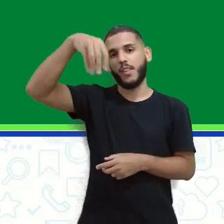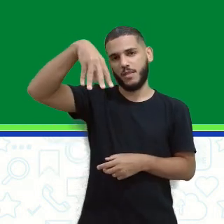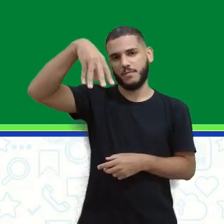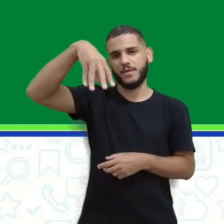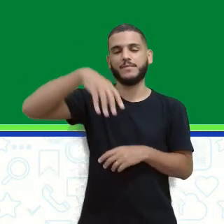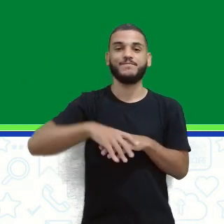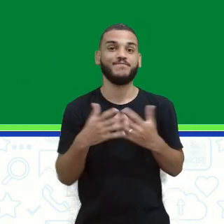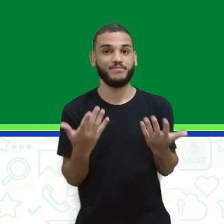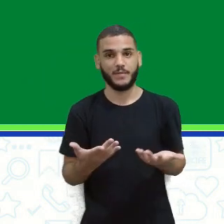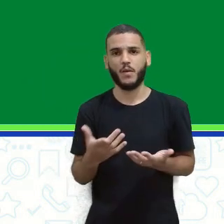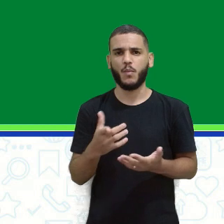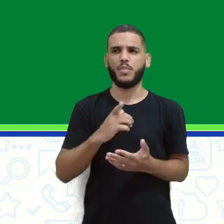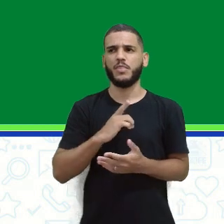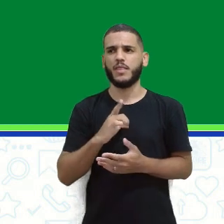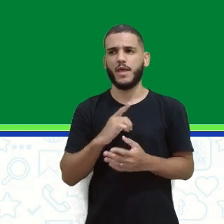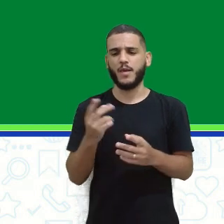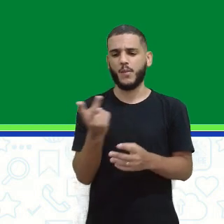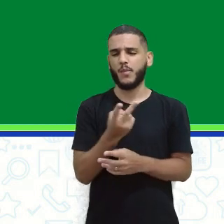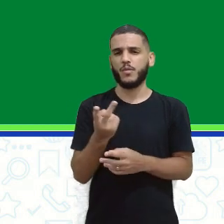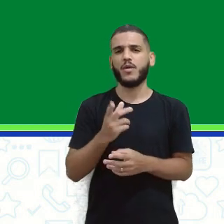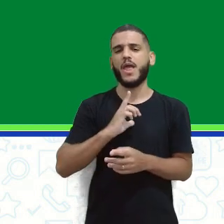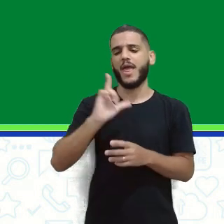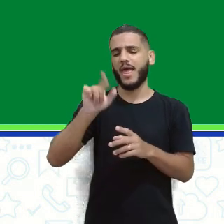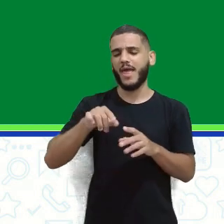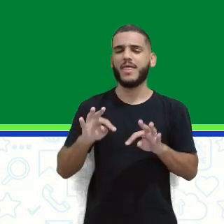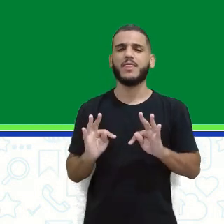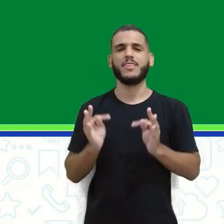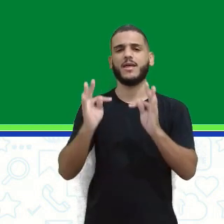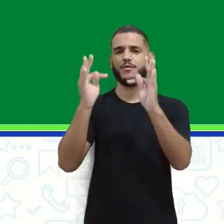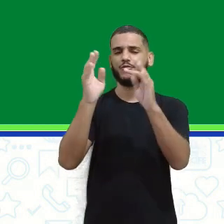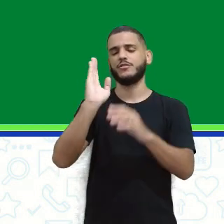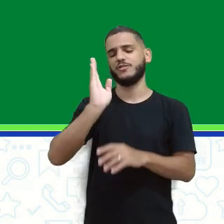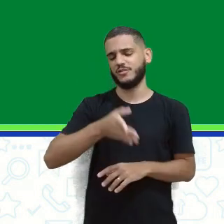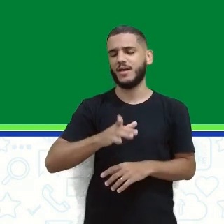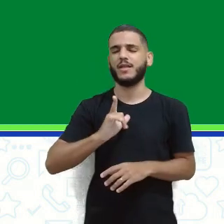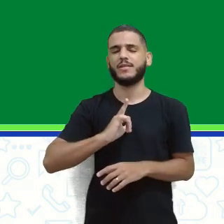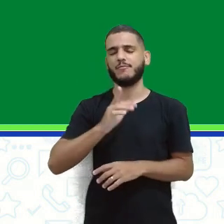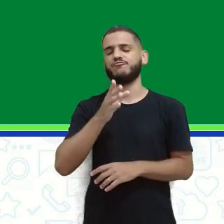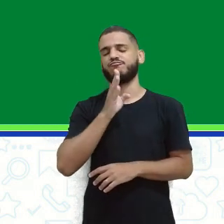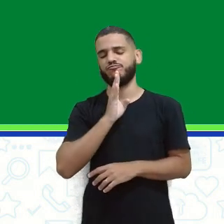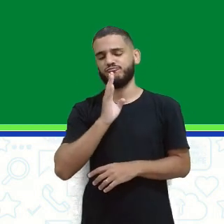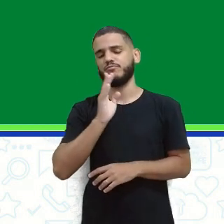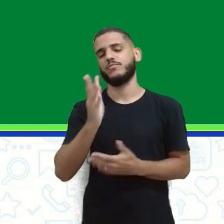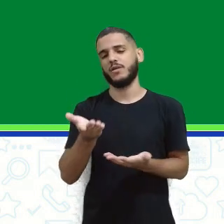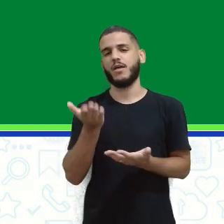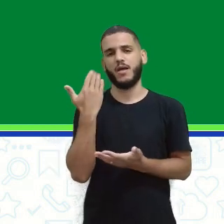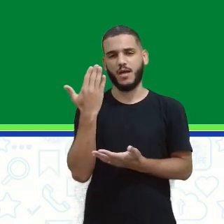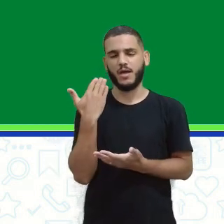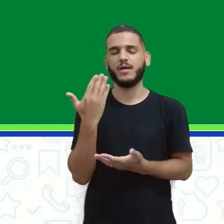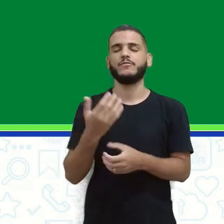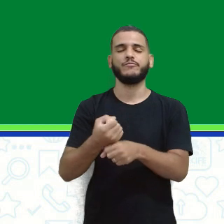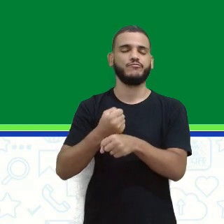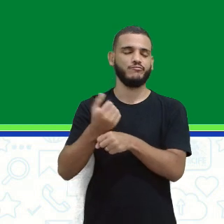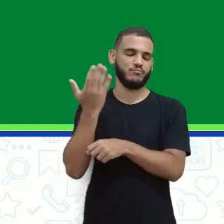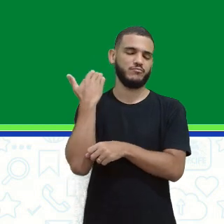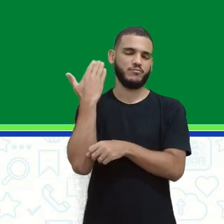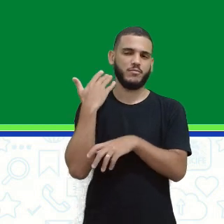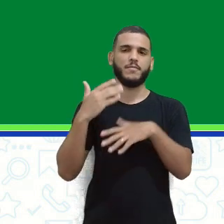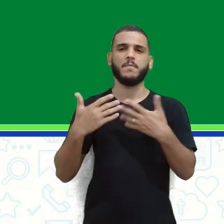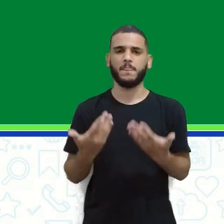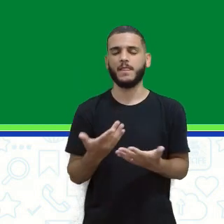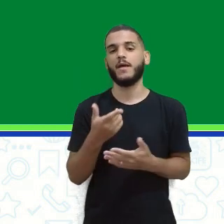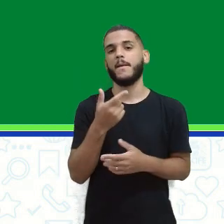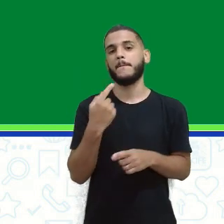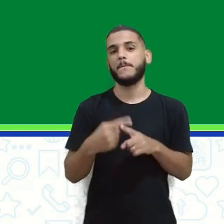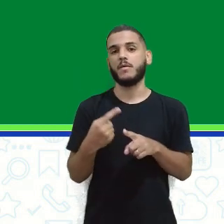vem, né? A lâmpada, o fósforo, já são tecnologias aí que a gente conhece de muito tempo já, né? Porque o